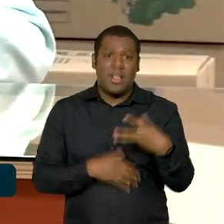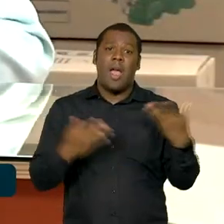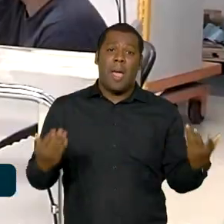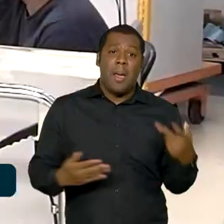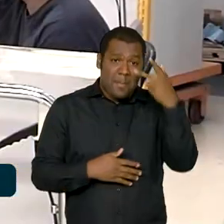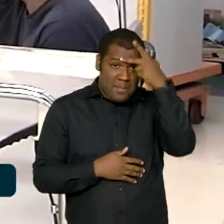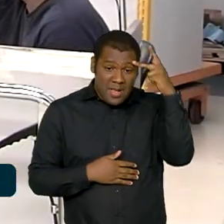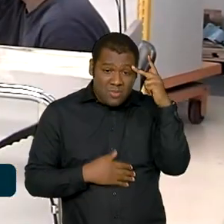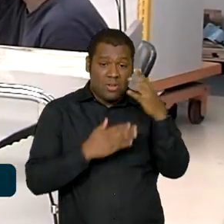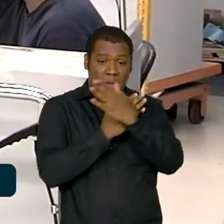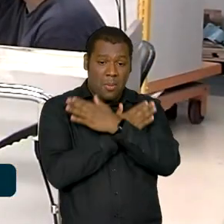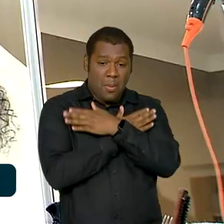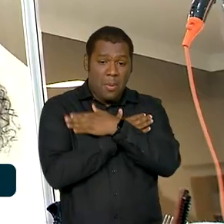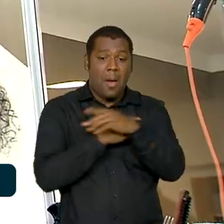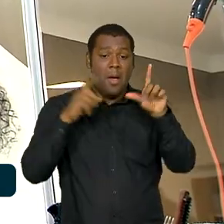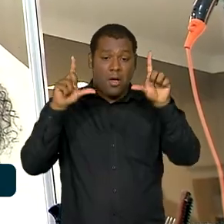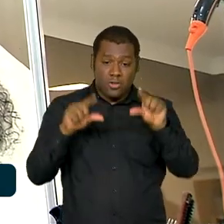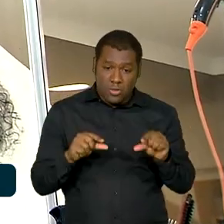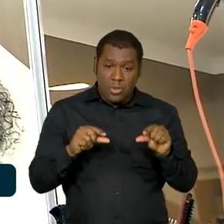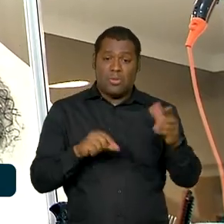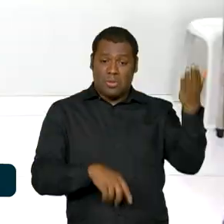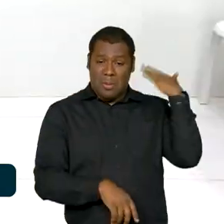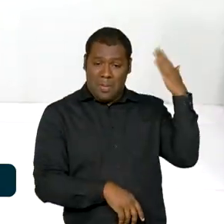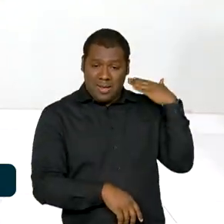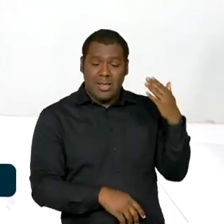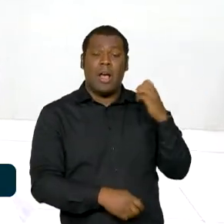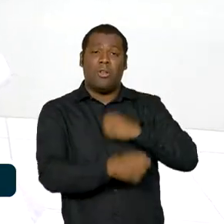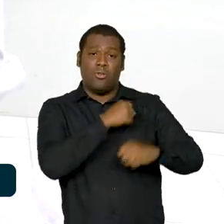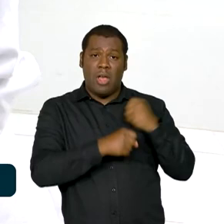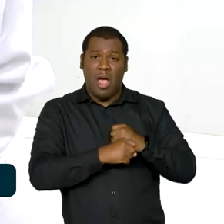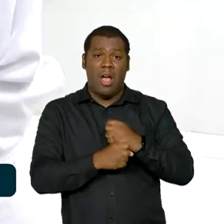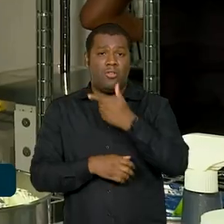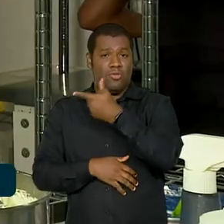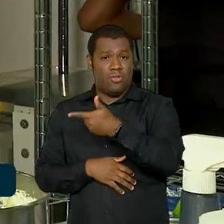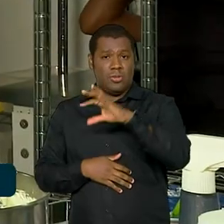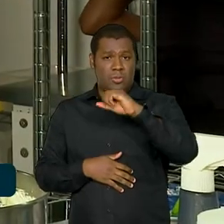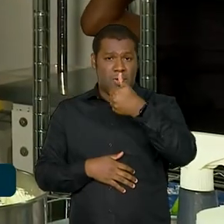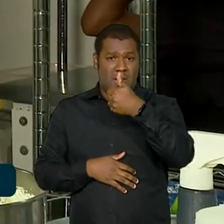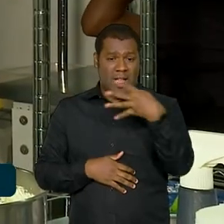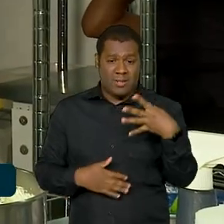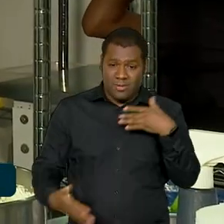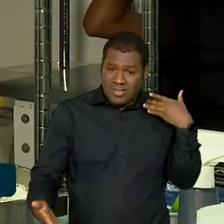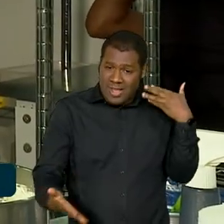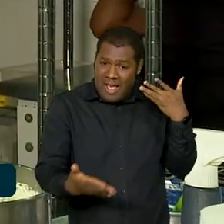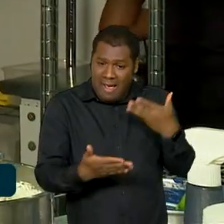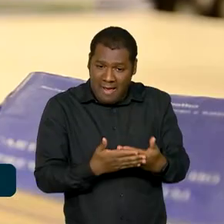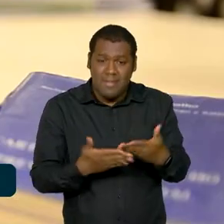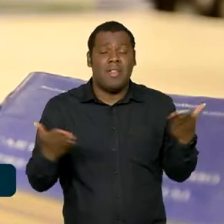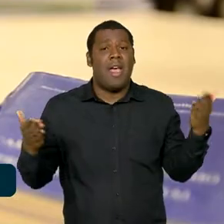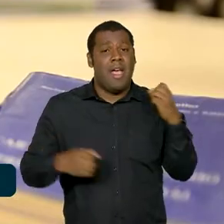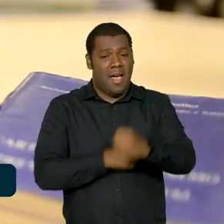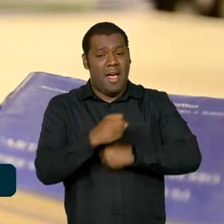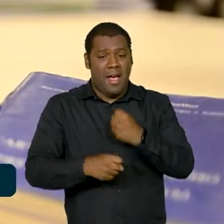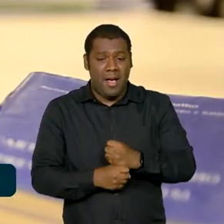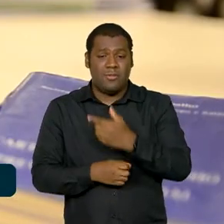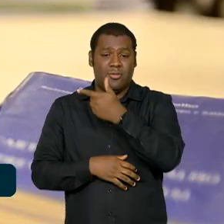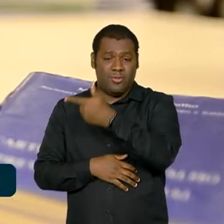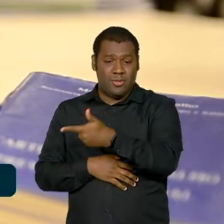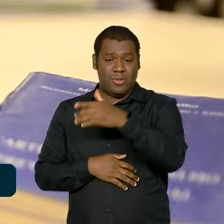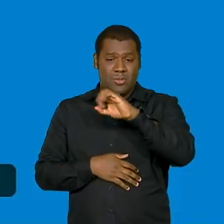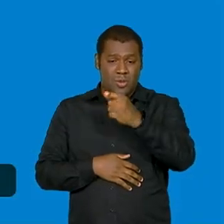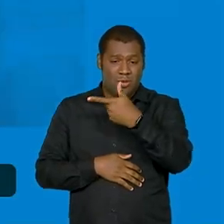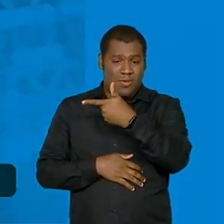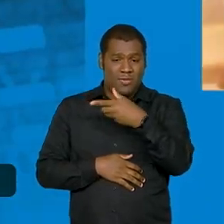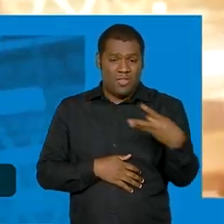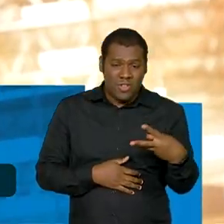desocupação desde 2014 e com o maior número de pessoas ocupadas desde 2012.